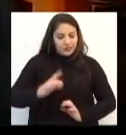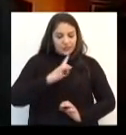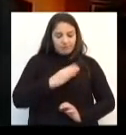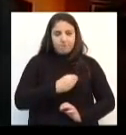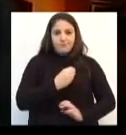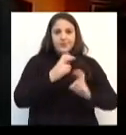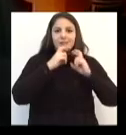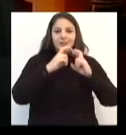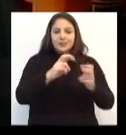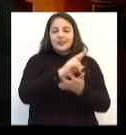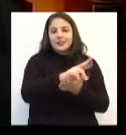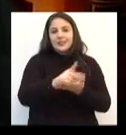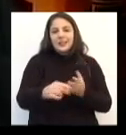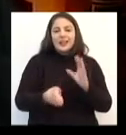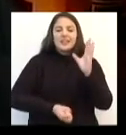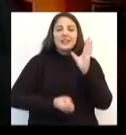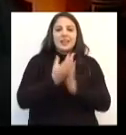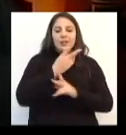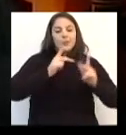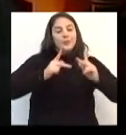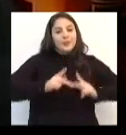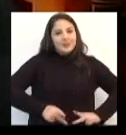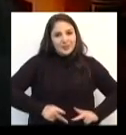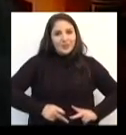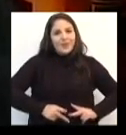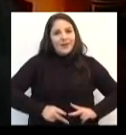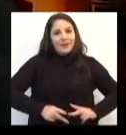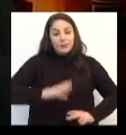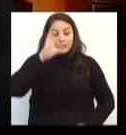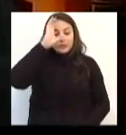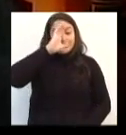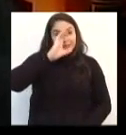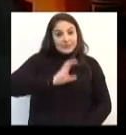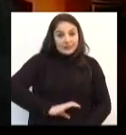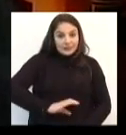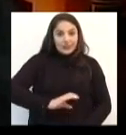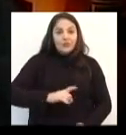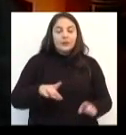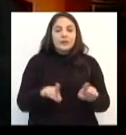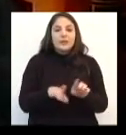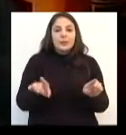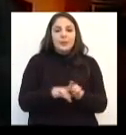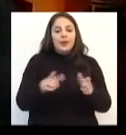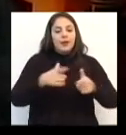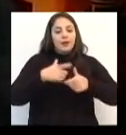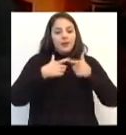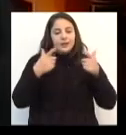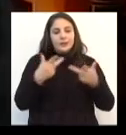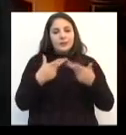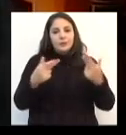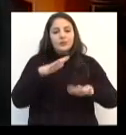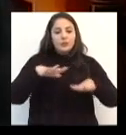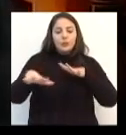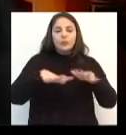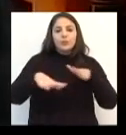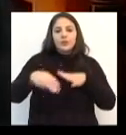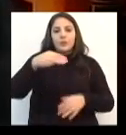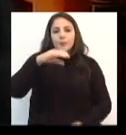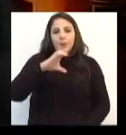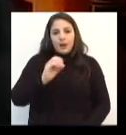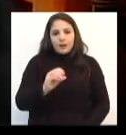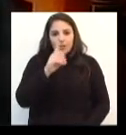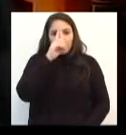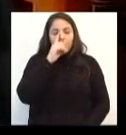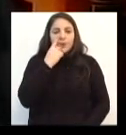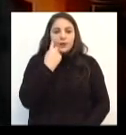trânsito são formadas por pessoas, por cidadãos. Daí a grande extensão do Movimento Mai Amarelo,